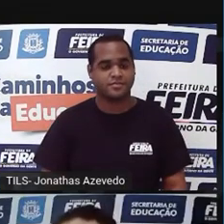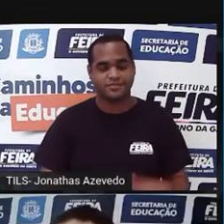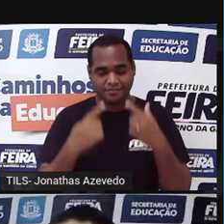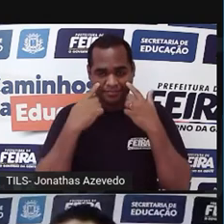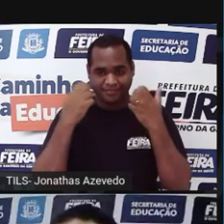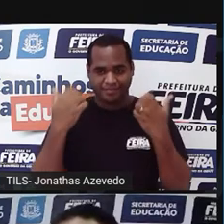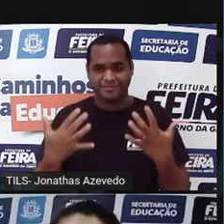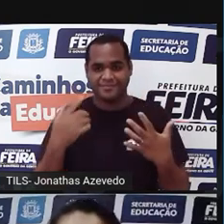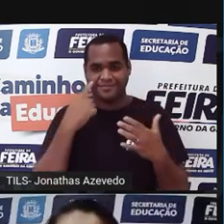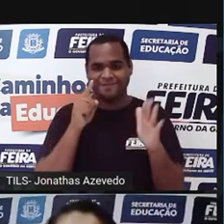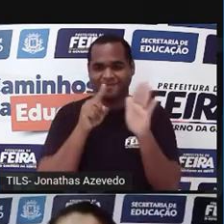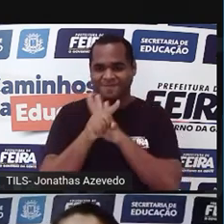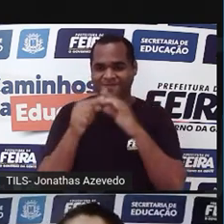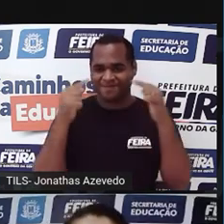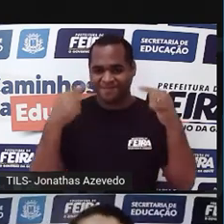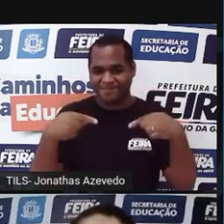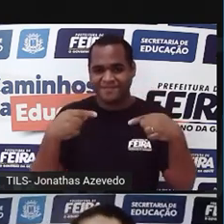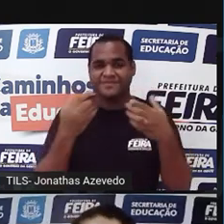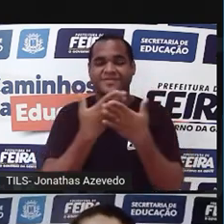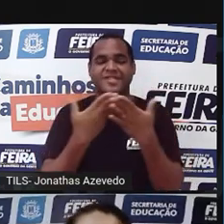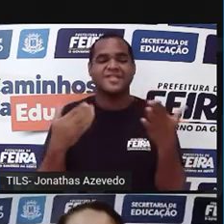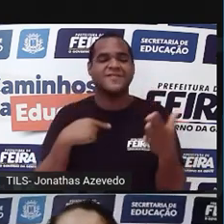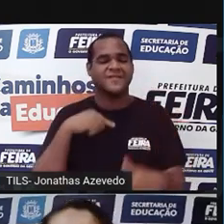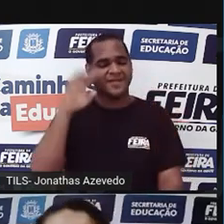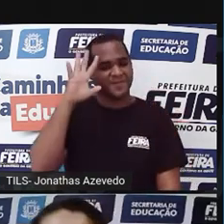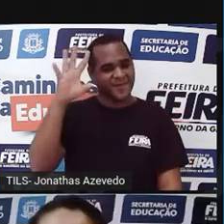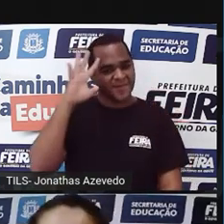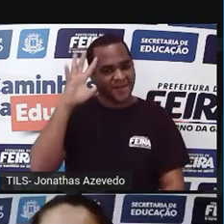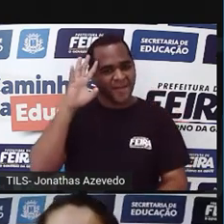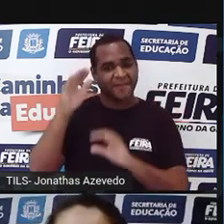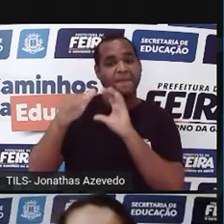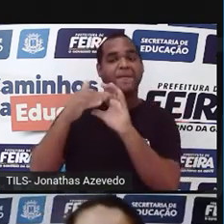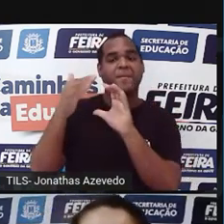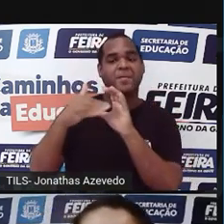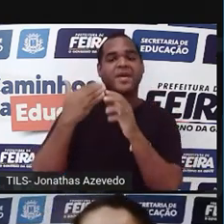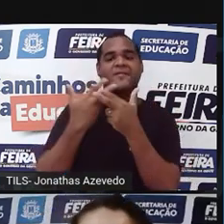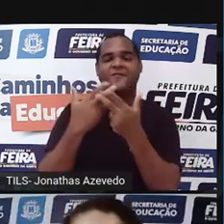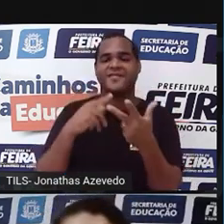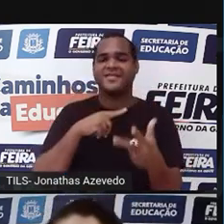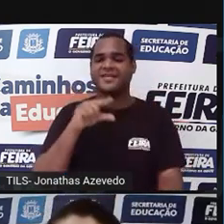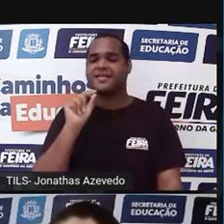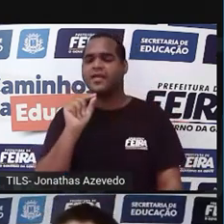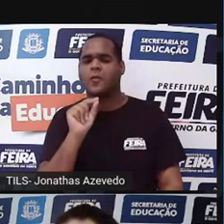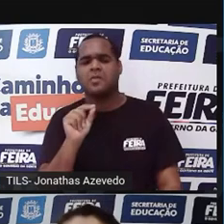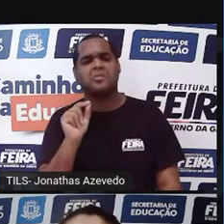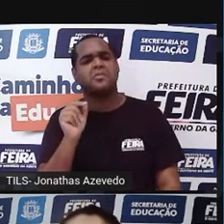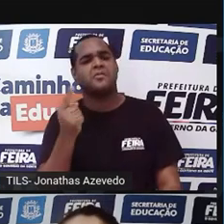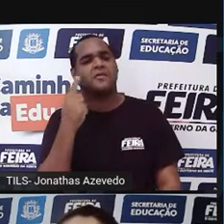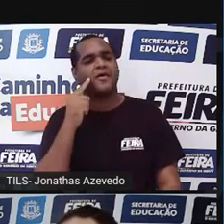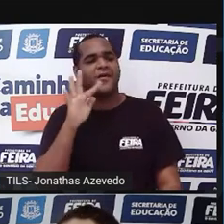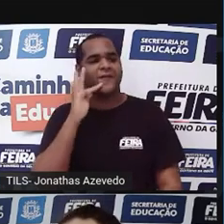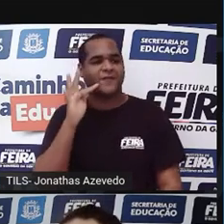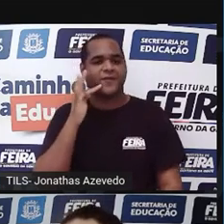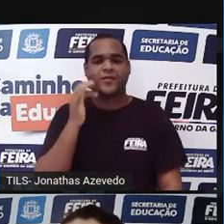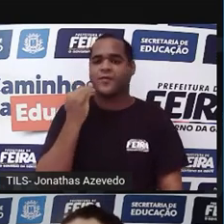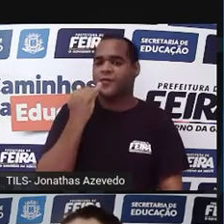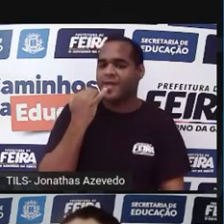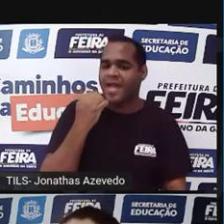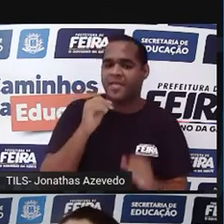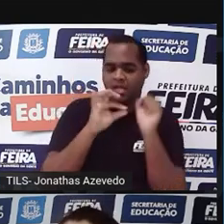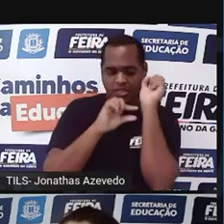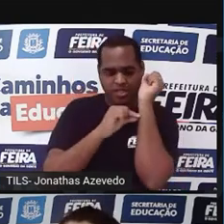Ficou lançado esse desafio para vocês. Eu quero que vocês me contem aqui no chat. Qual fruto desses que ele falou? A goiaba,